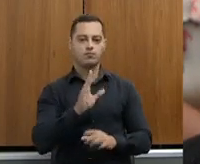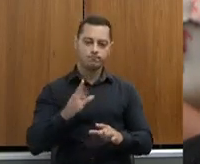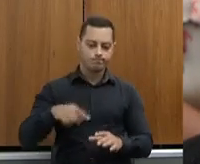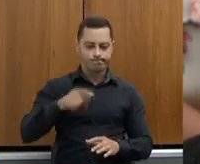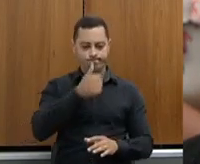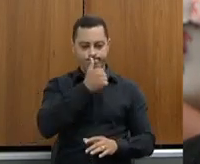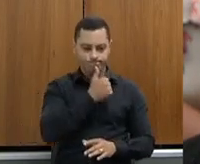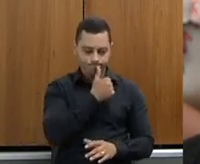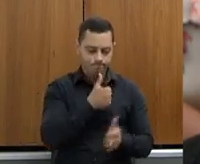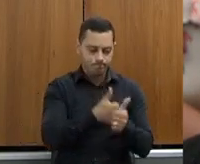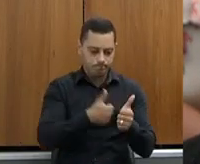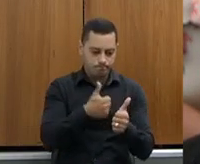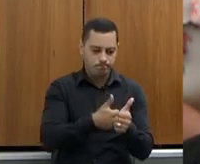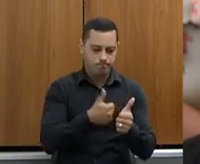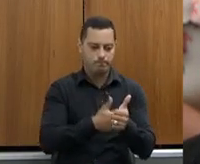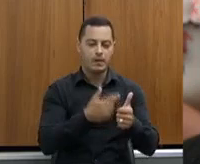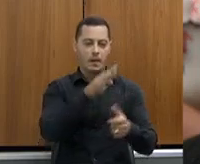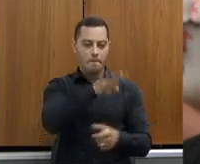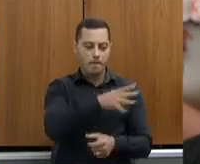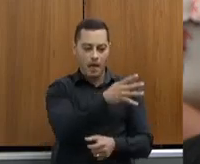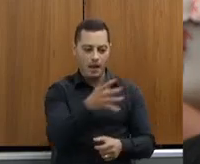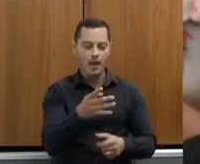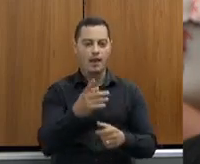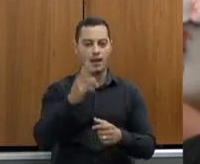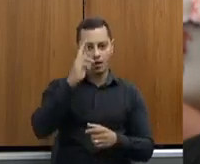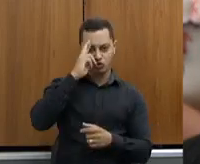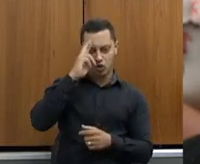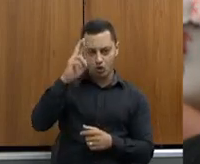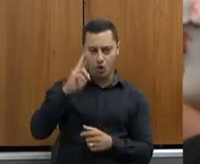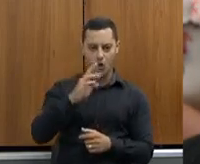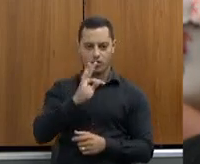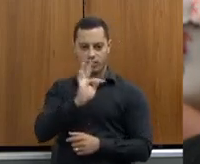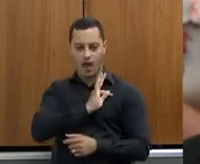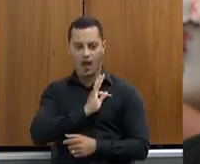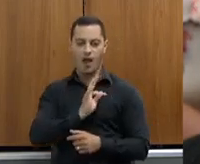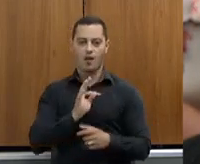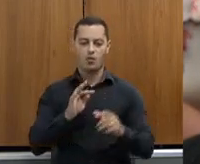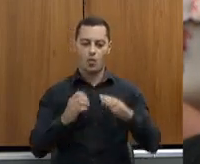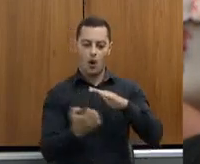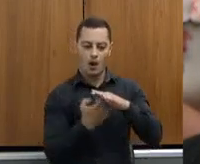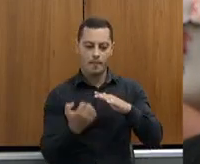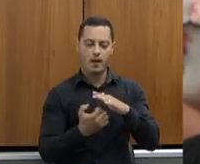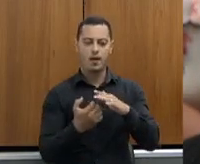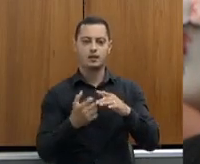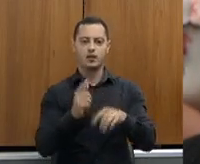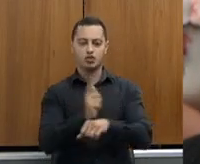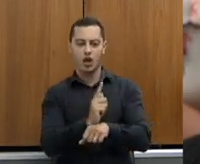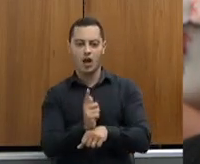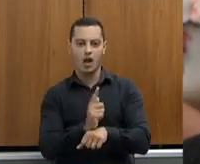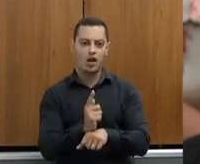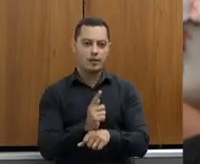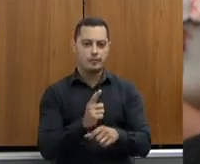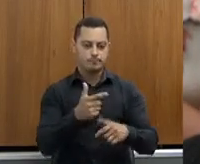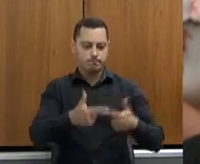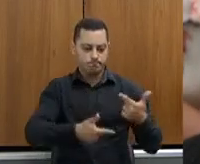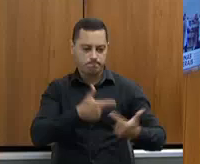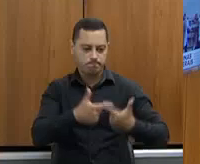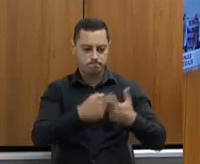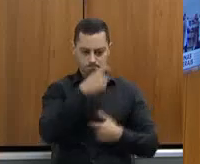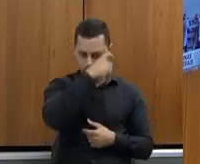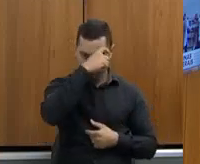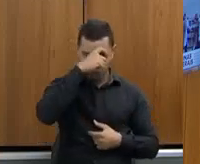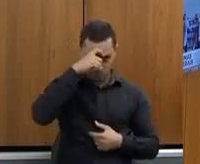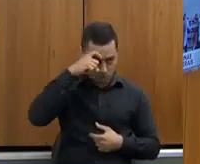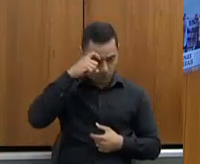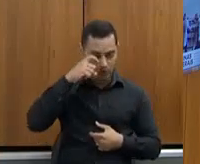semanal das planilhas, e o acompanhamento da diretoria técnica, o acompanhamento lá na ponta dos gerentes, fez com que conseguíssemos